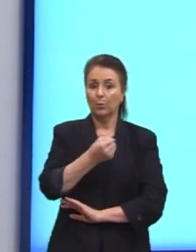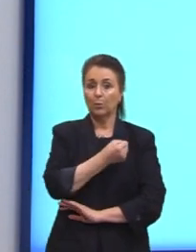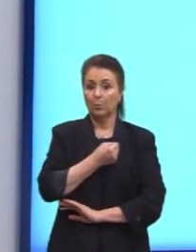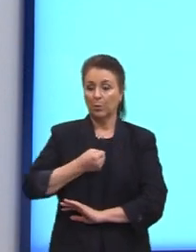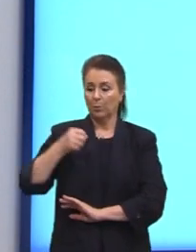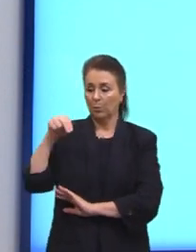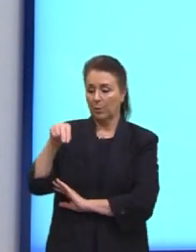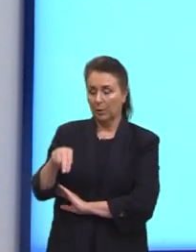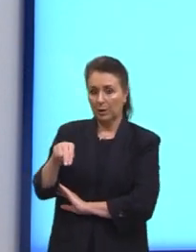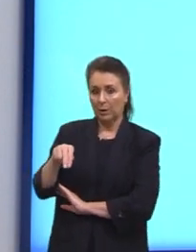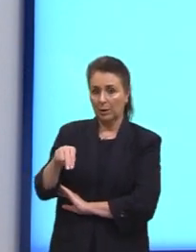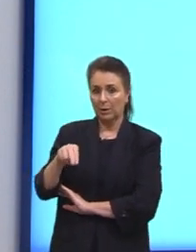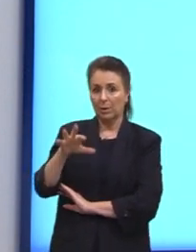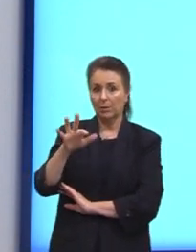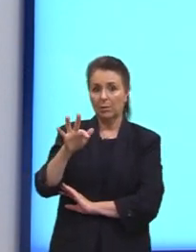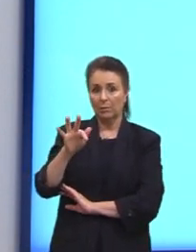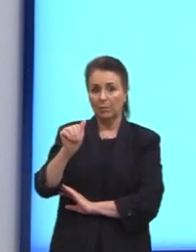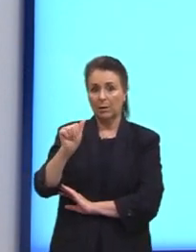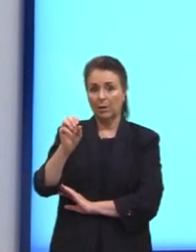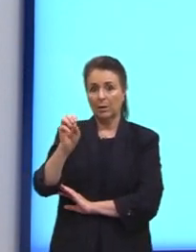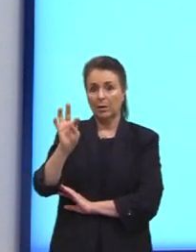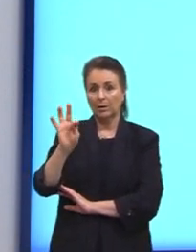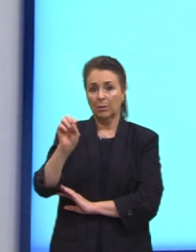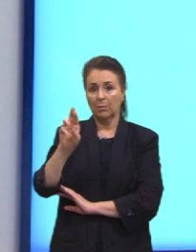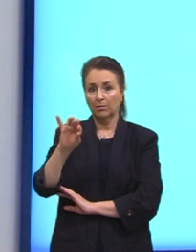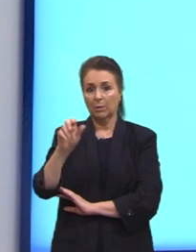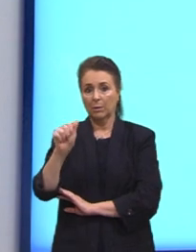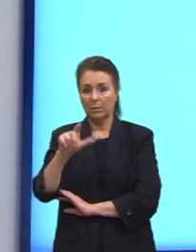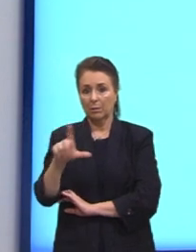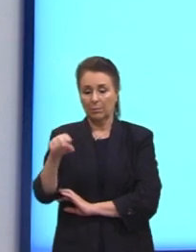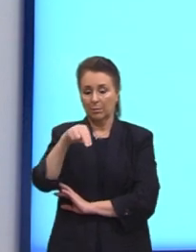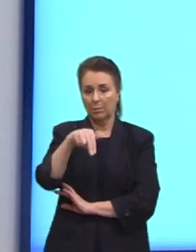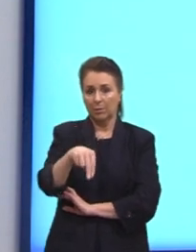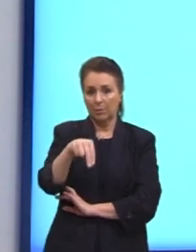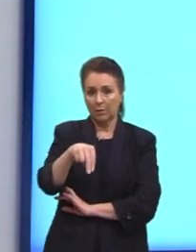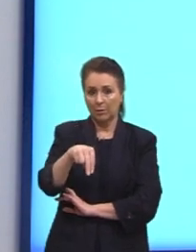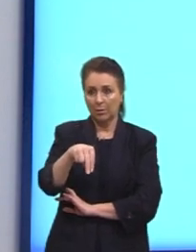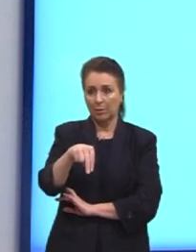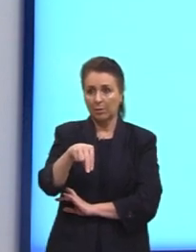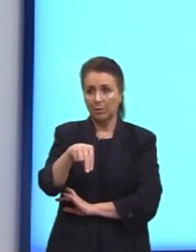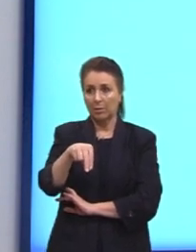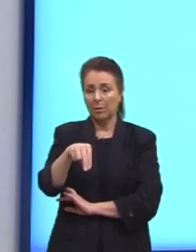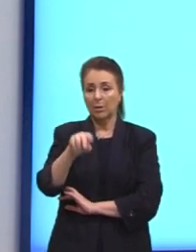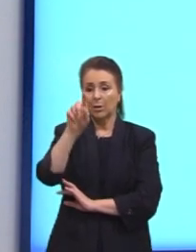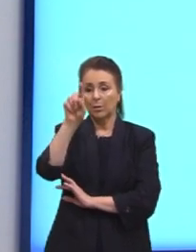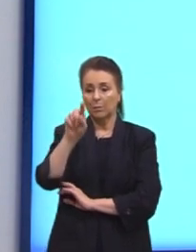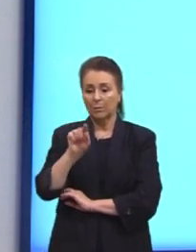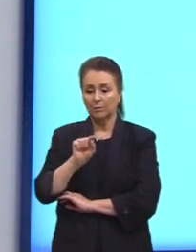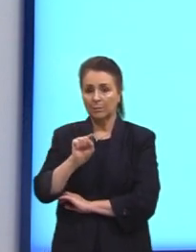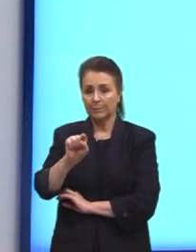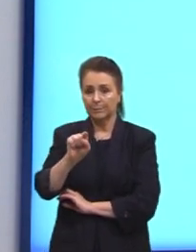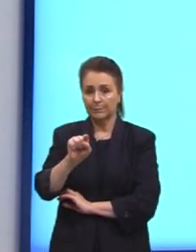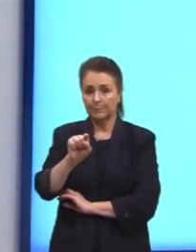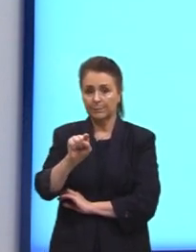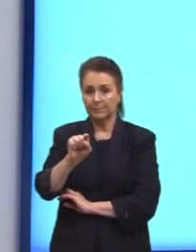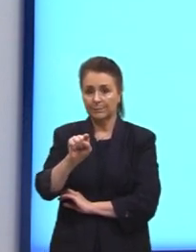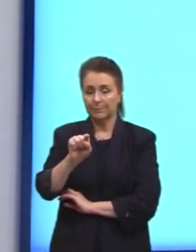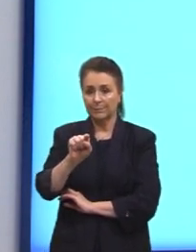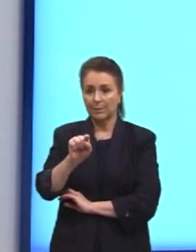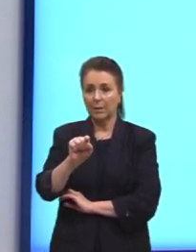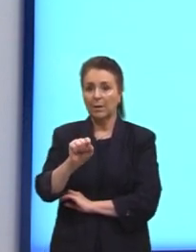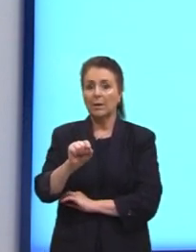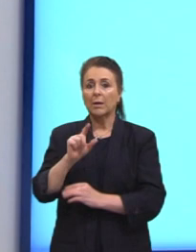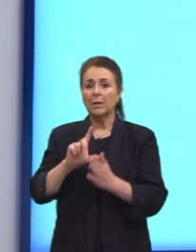E daí o fatorial de N, a gente representa o N e o ponto de exclamação. E aí nós